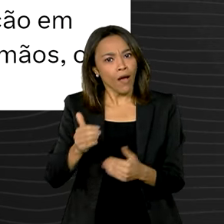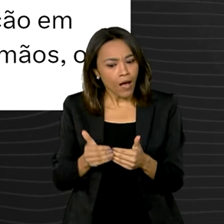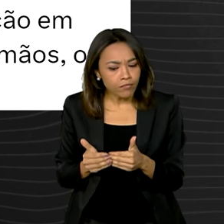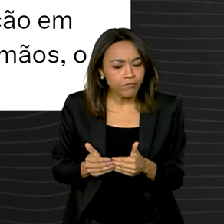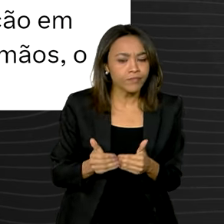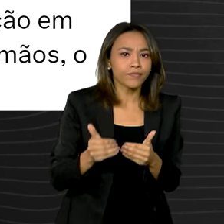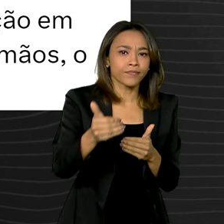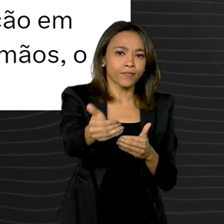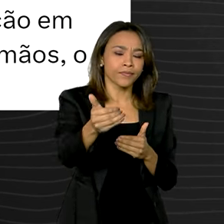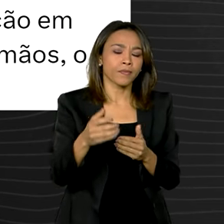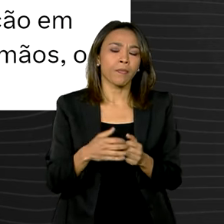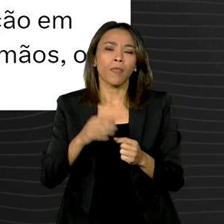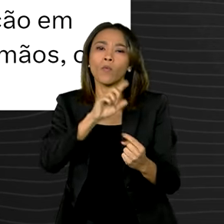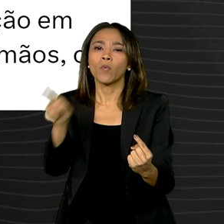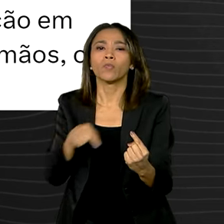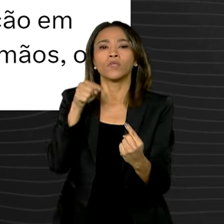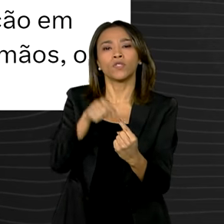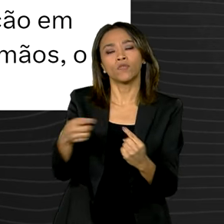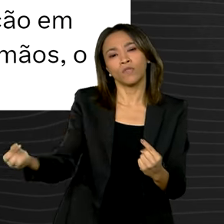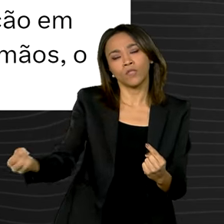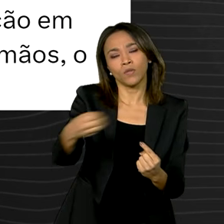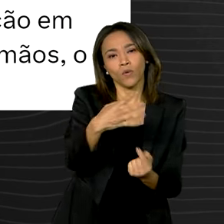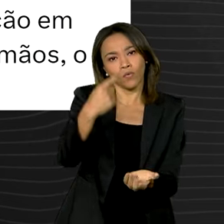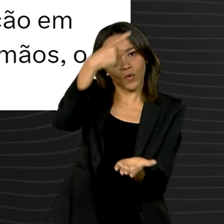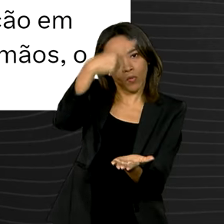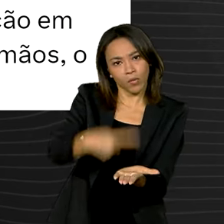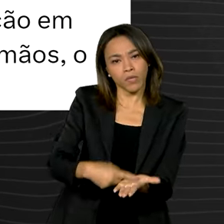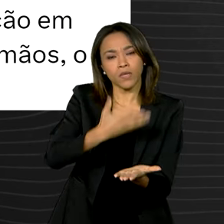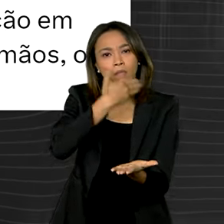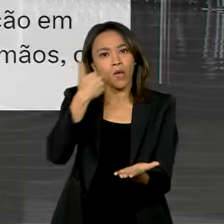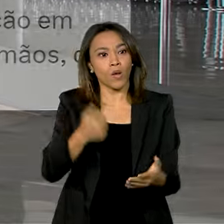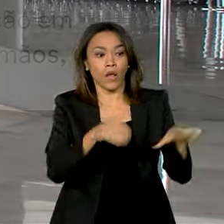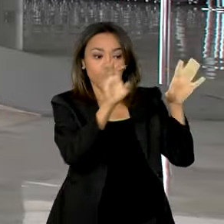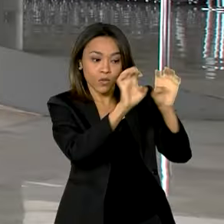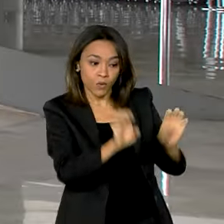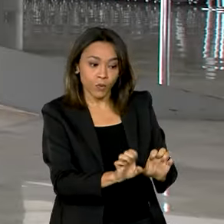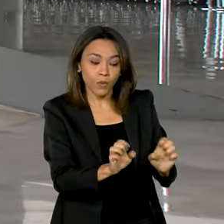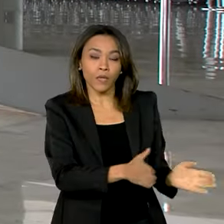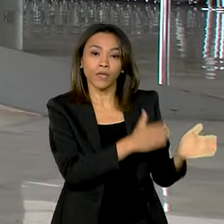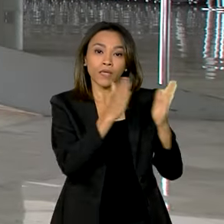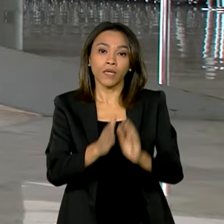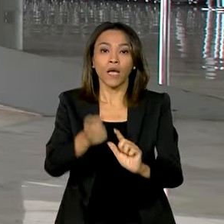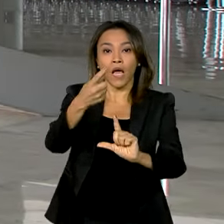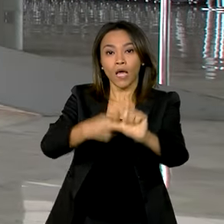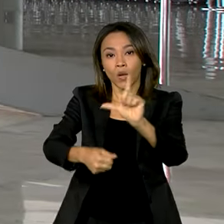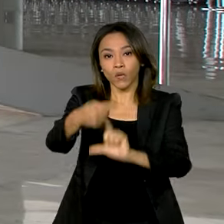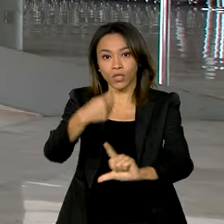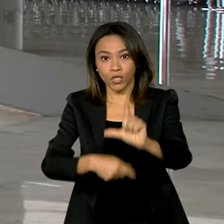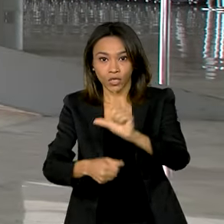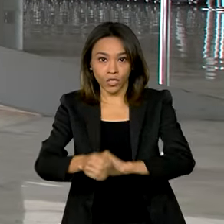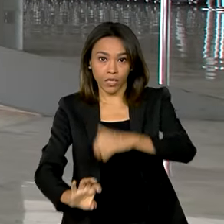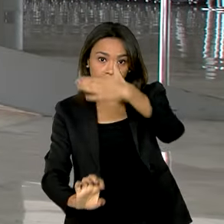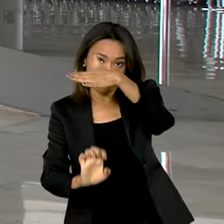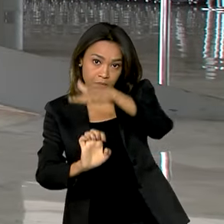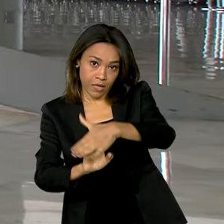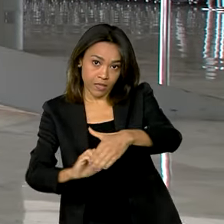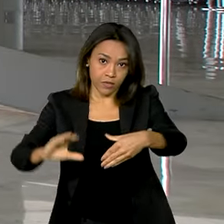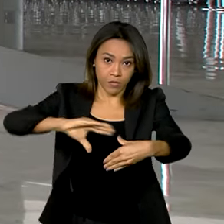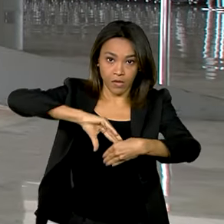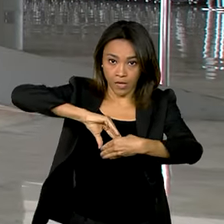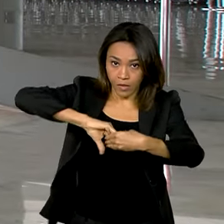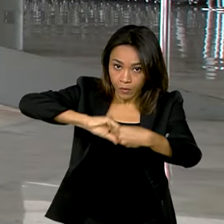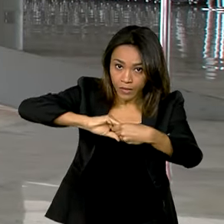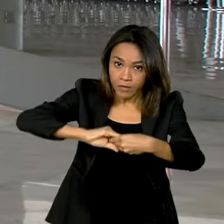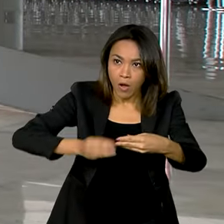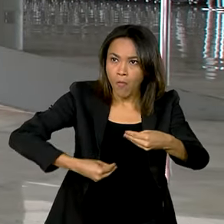desse novo acordo é melhorar a infraestrutura, a equipe e a logística do Mercado Livre no Brasil. Com isso, o número de cidades com